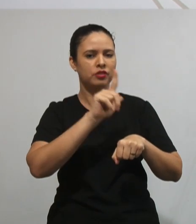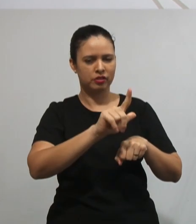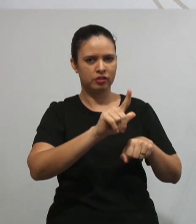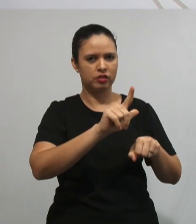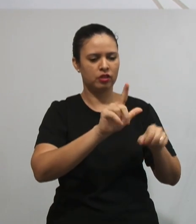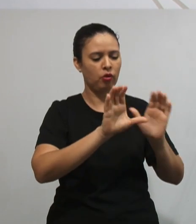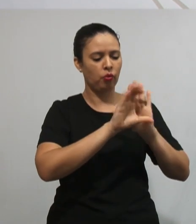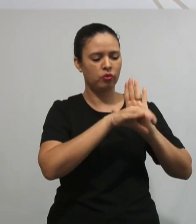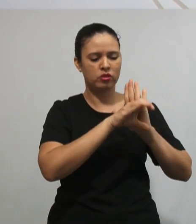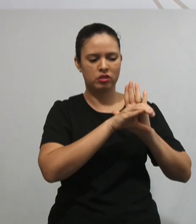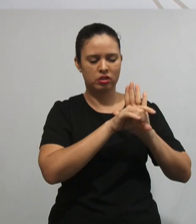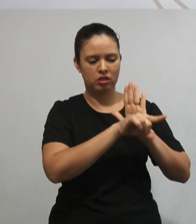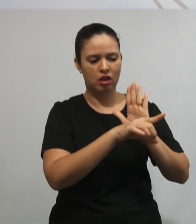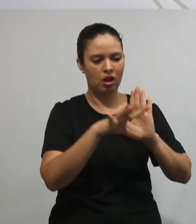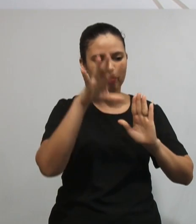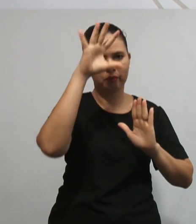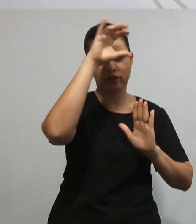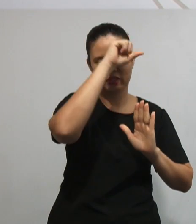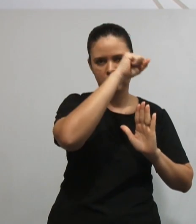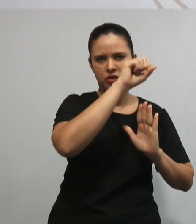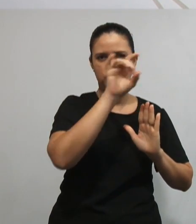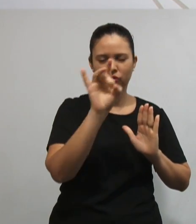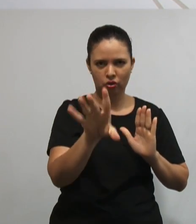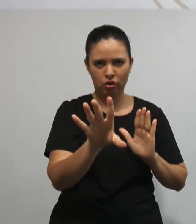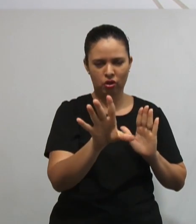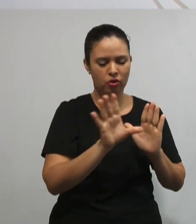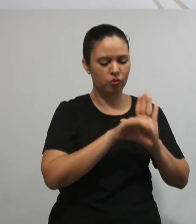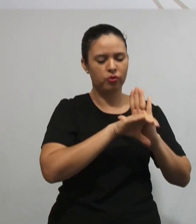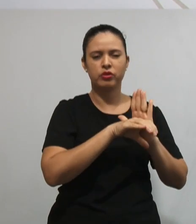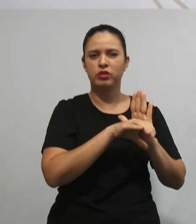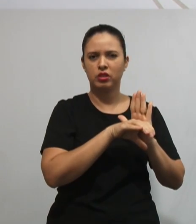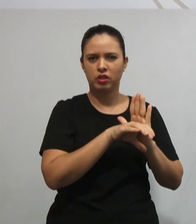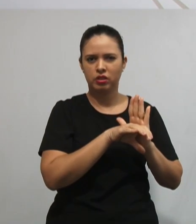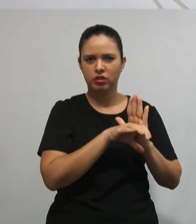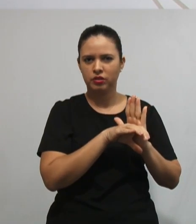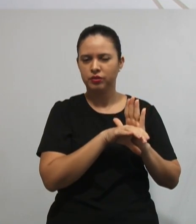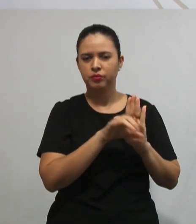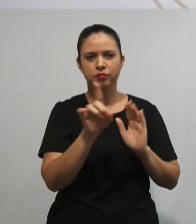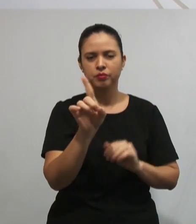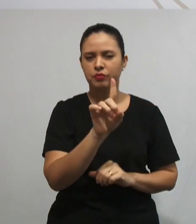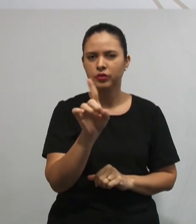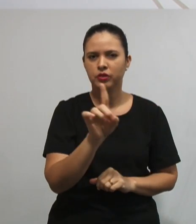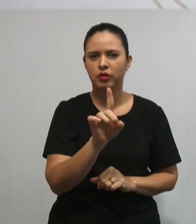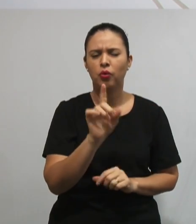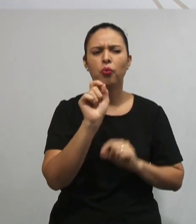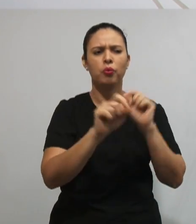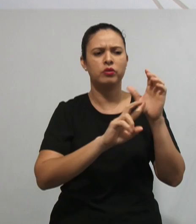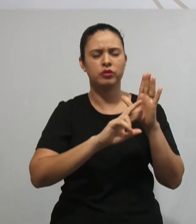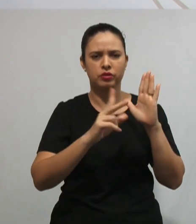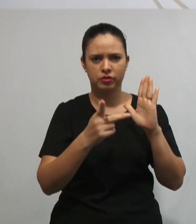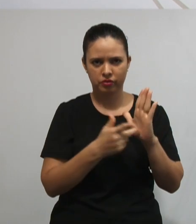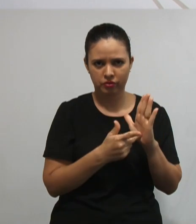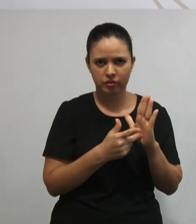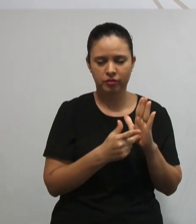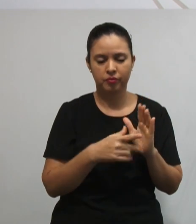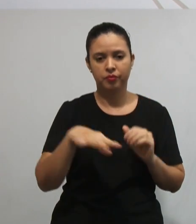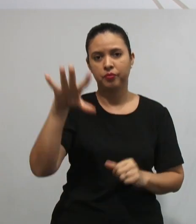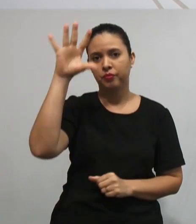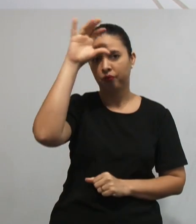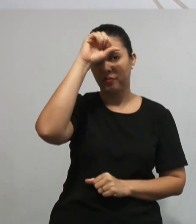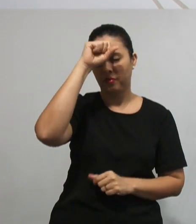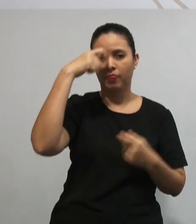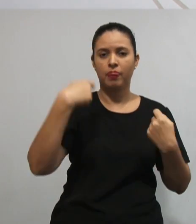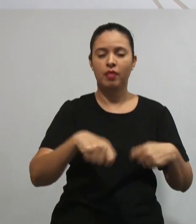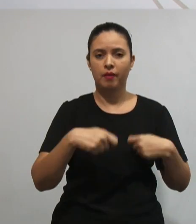importante aqui não é aprender o conceito, saber o que significa isso. É que essa aprendizagem de fato